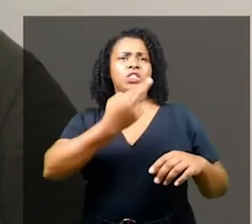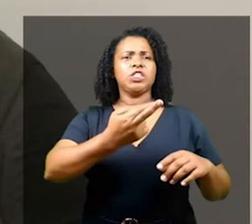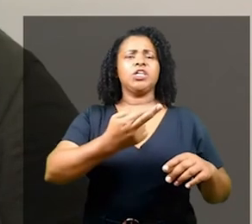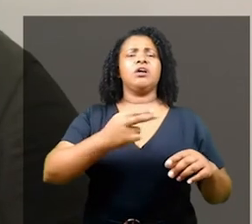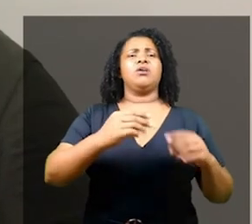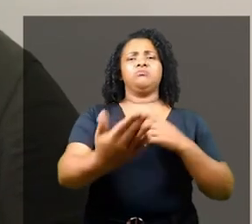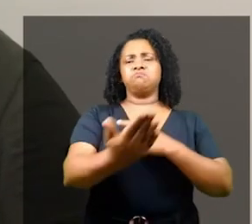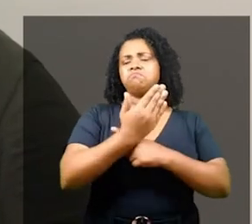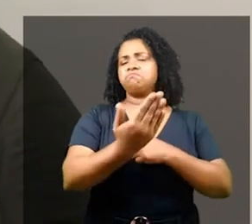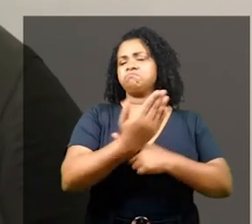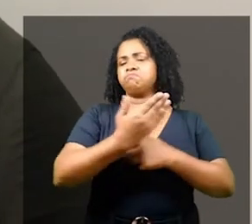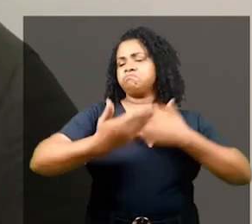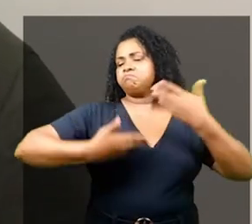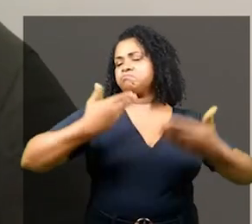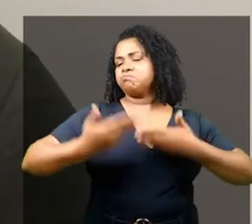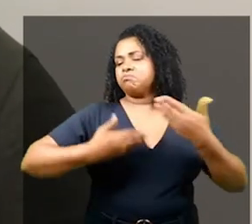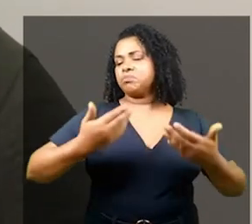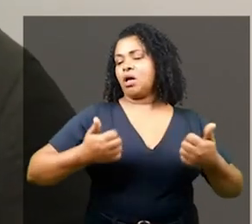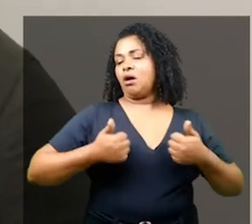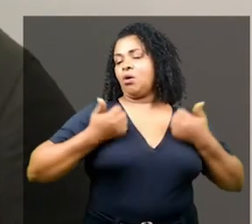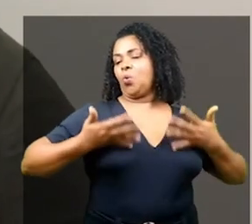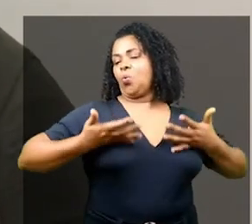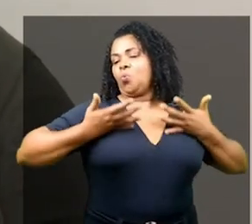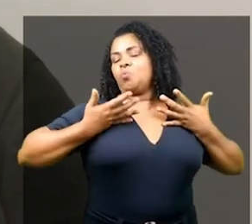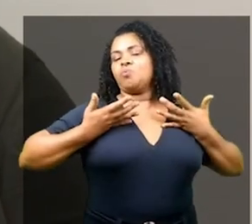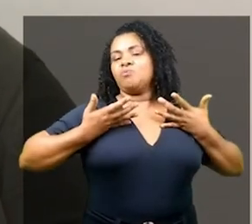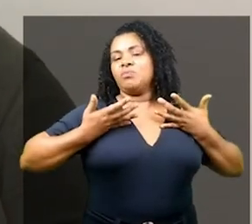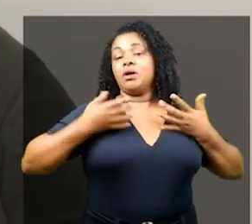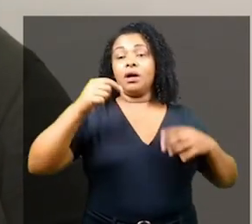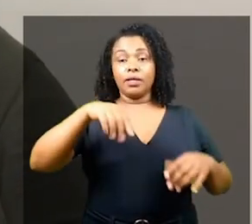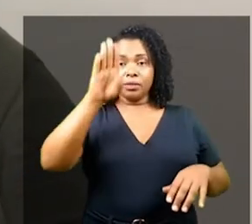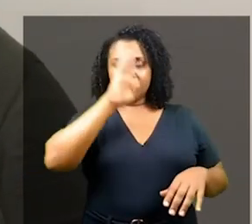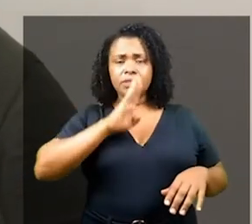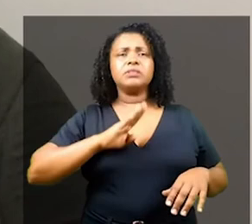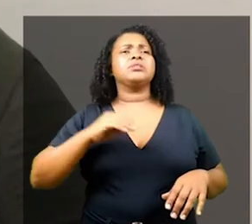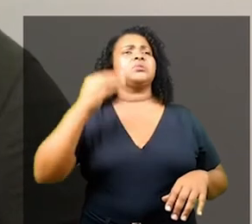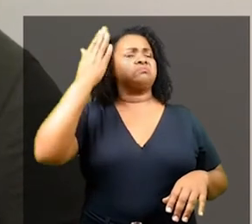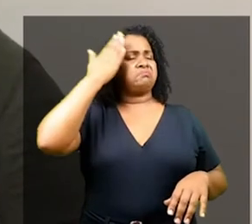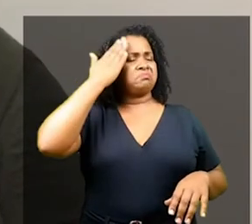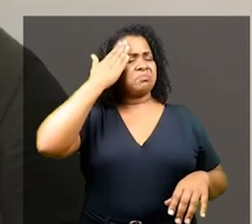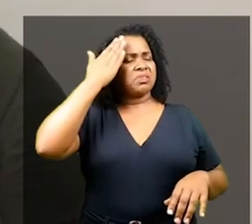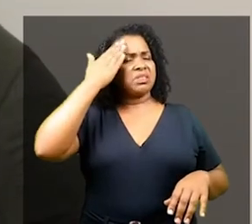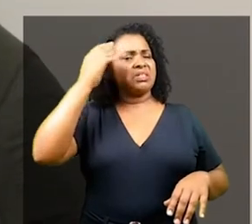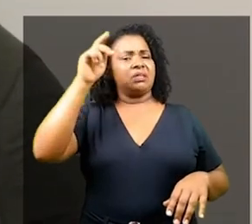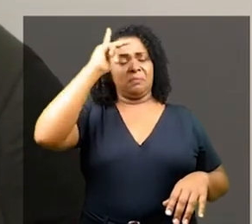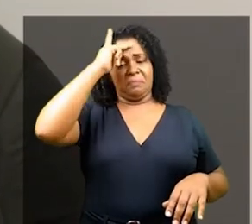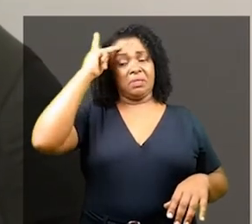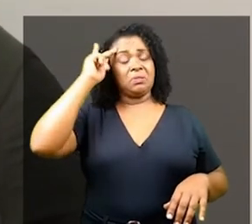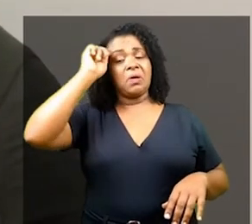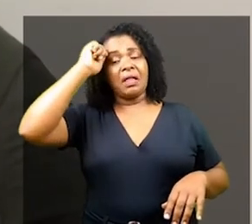nos fortalecemos e nos cuidamos, e nós precisamos de mais. No Brasil nós entendemos que ser uma pessoa negra é ser